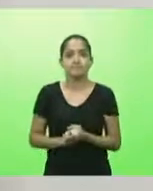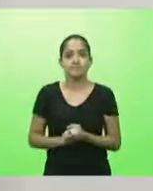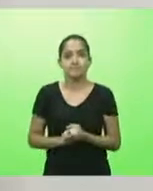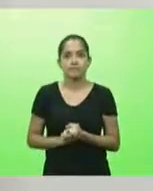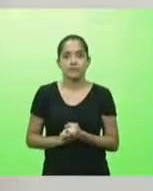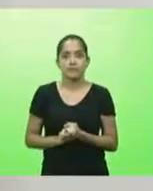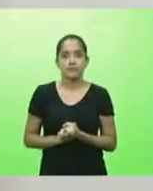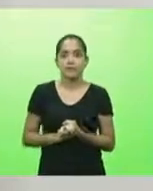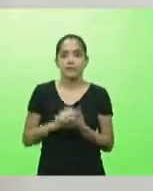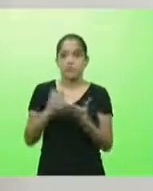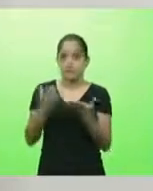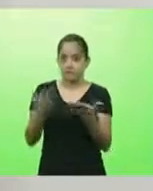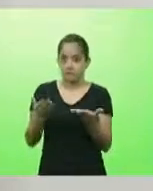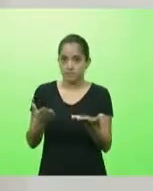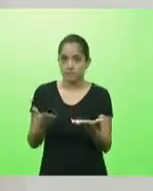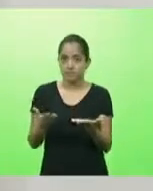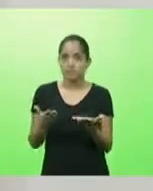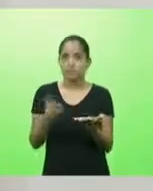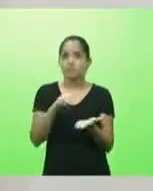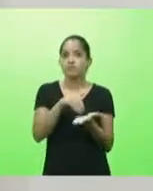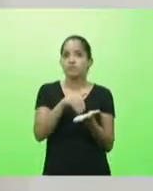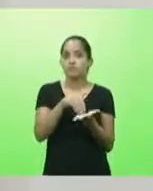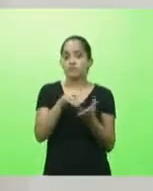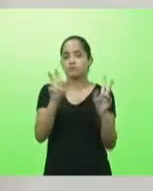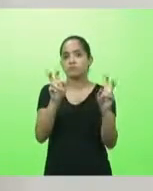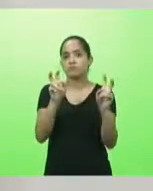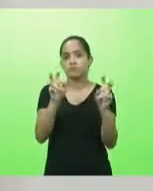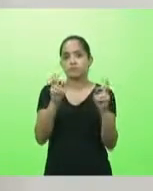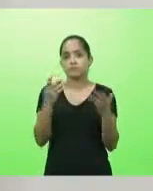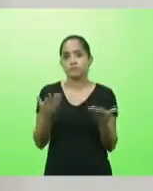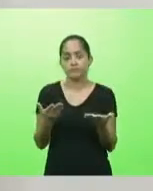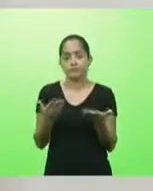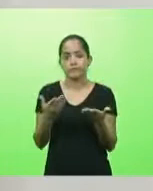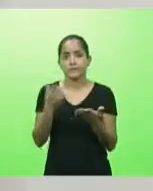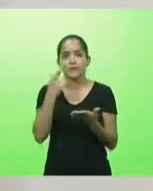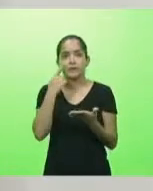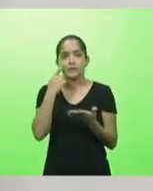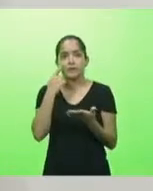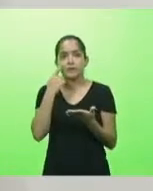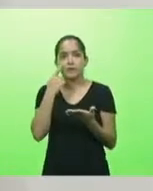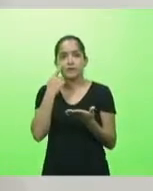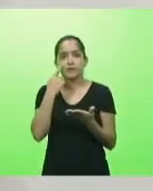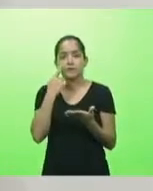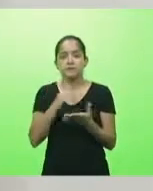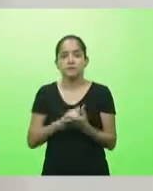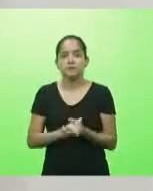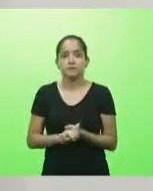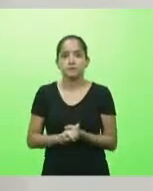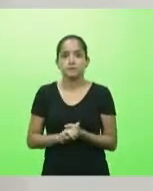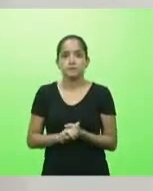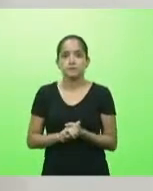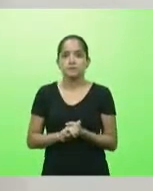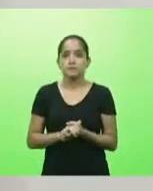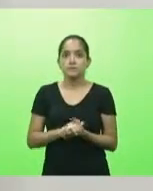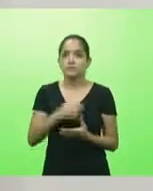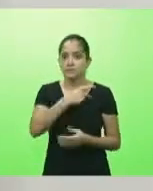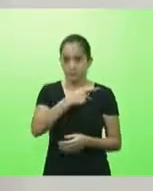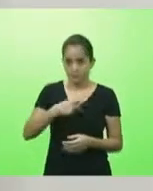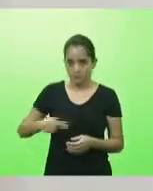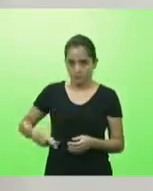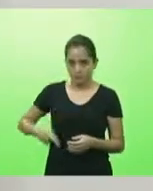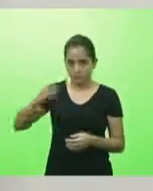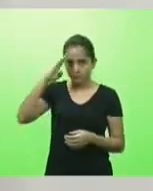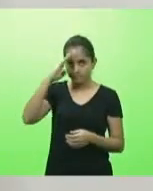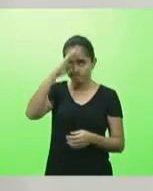E para ir para o nosso último assunto, nós temos também ali a situação de que o nosso presidente Bolsonaro,